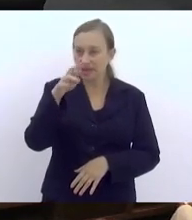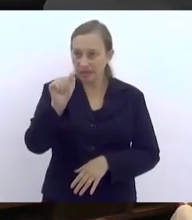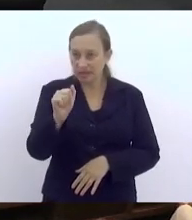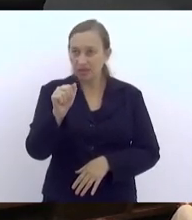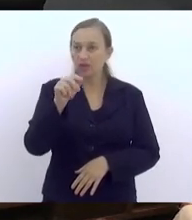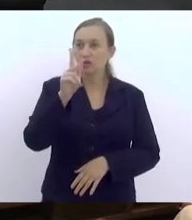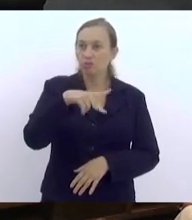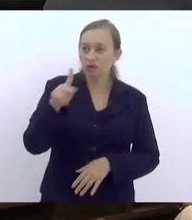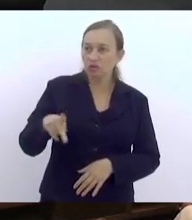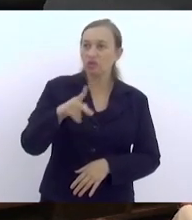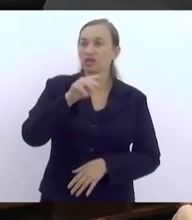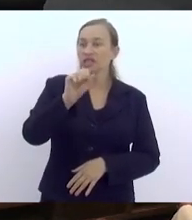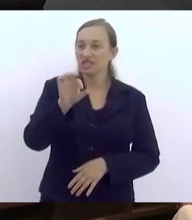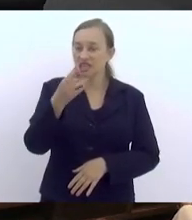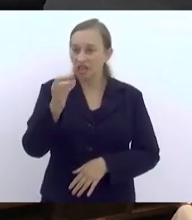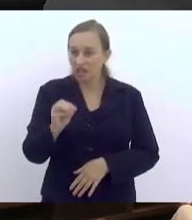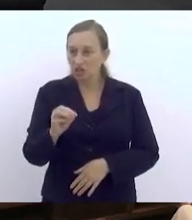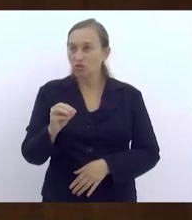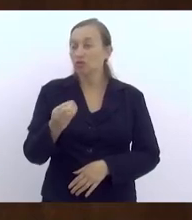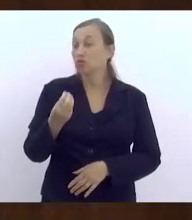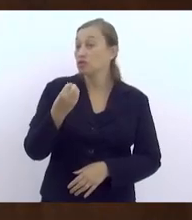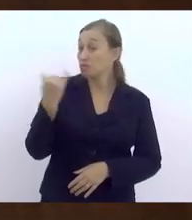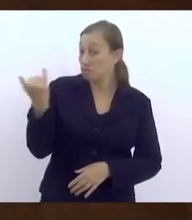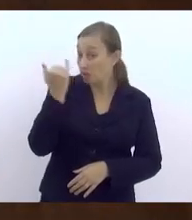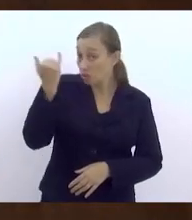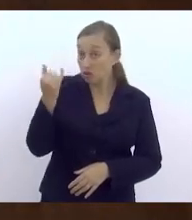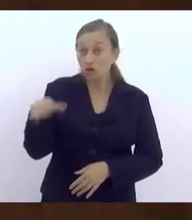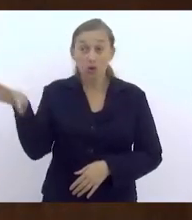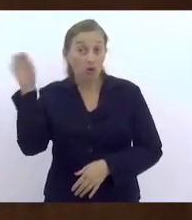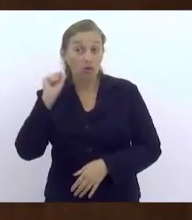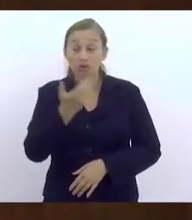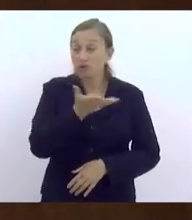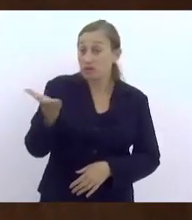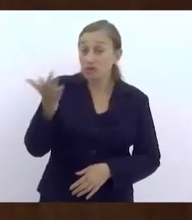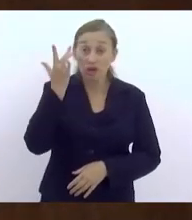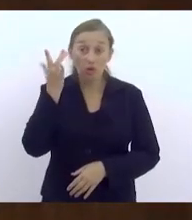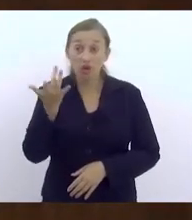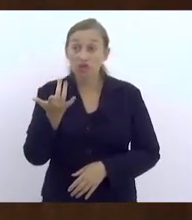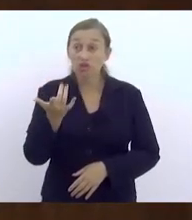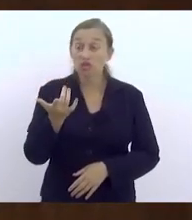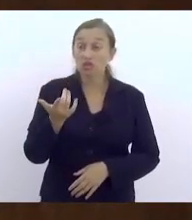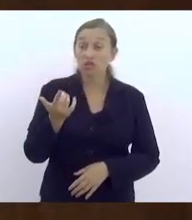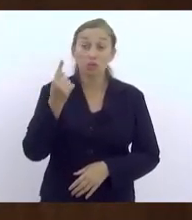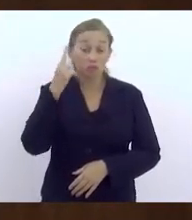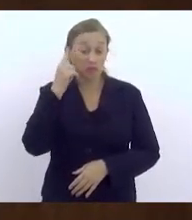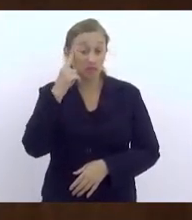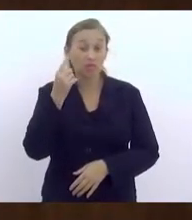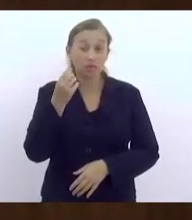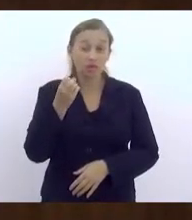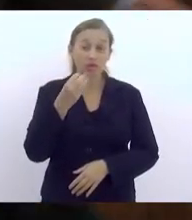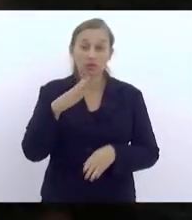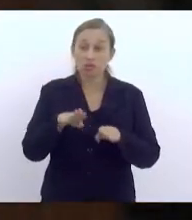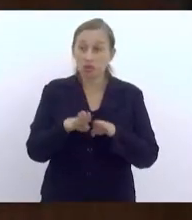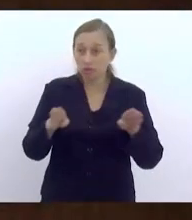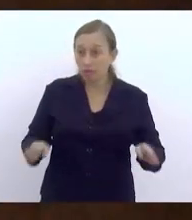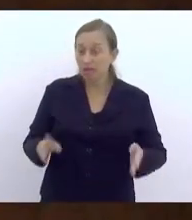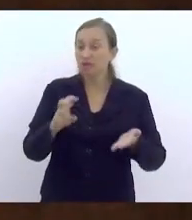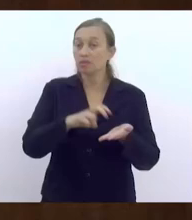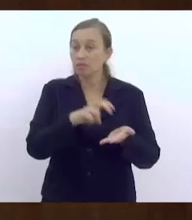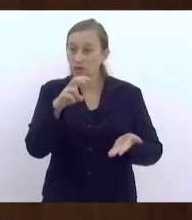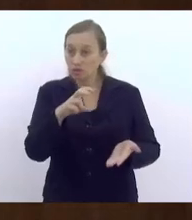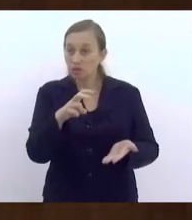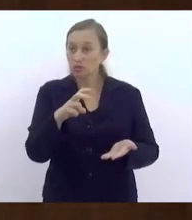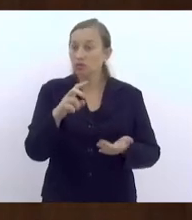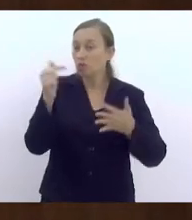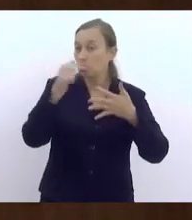Sérgio, acho que foi muito importante ouvir vocês, eu acho que a gente tem uma confluência aqui com as mesas da manhã, acho que temos